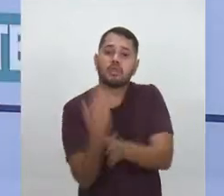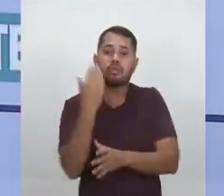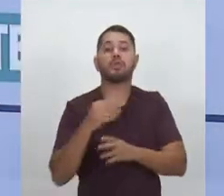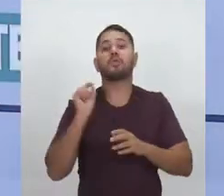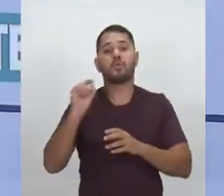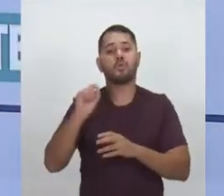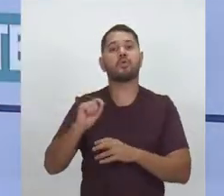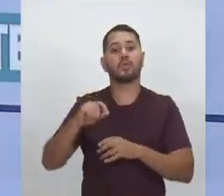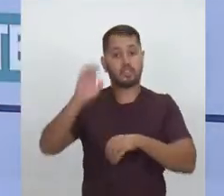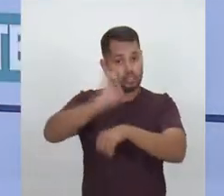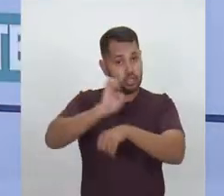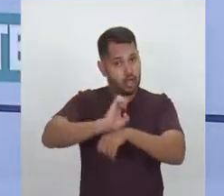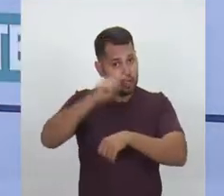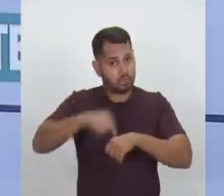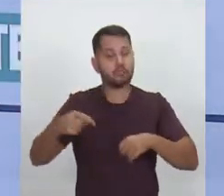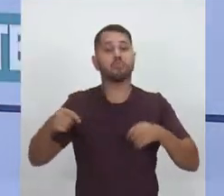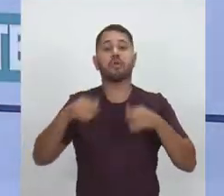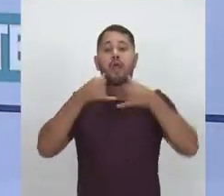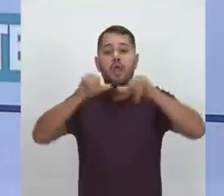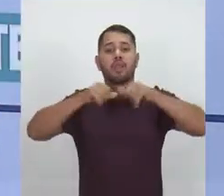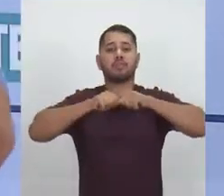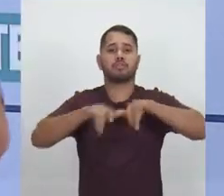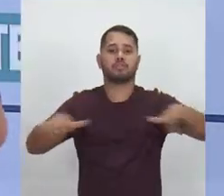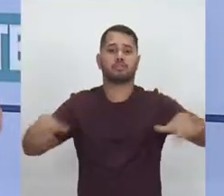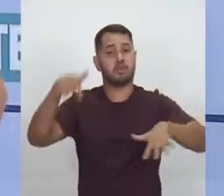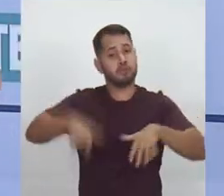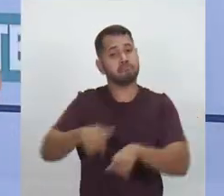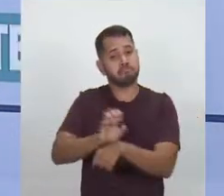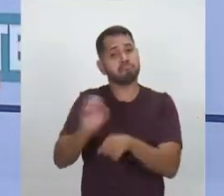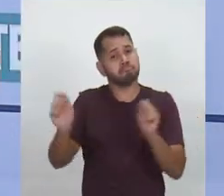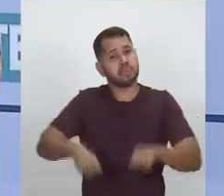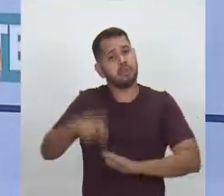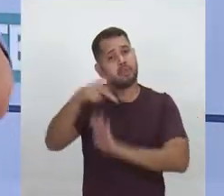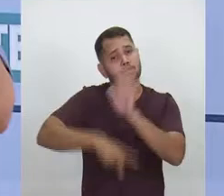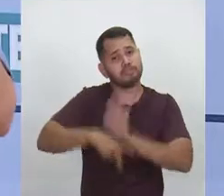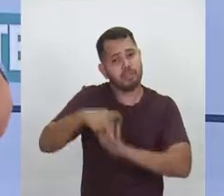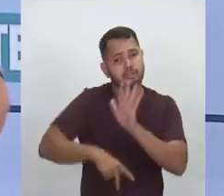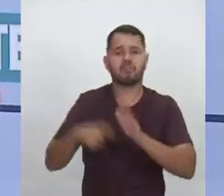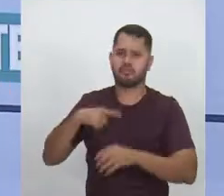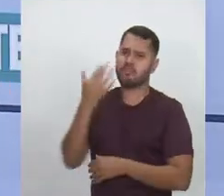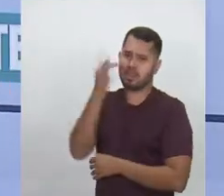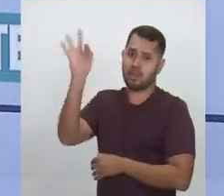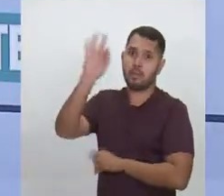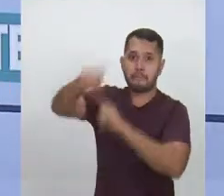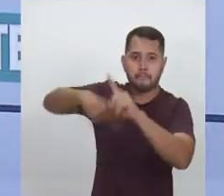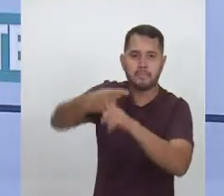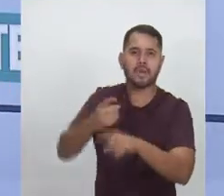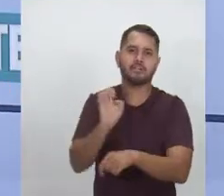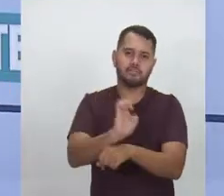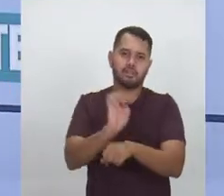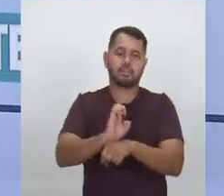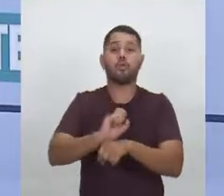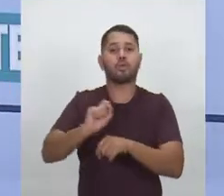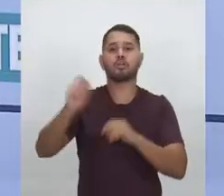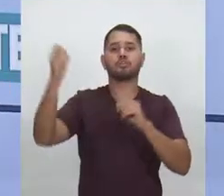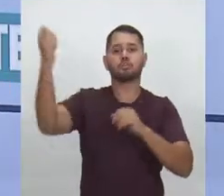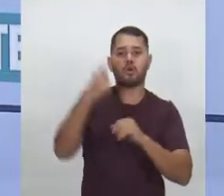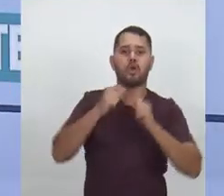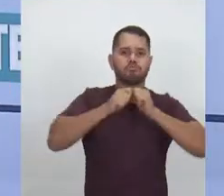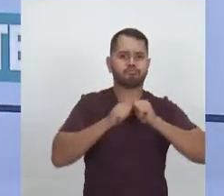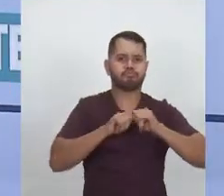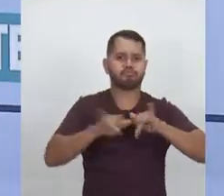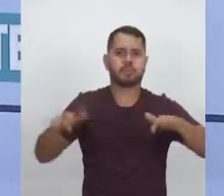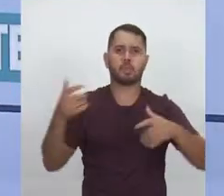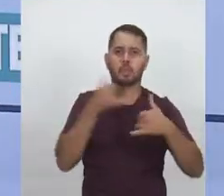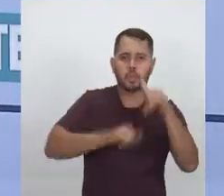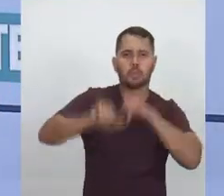para Todo Estadual. Luz para Todos Estadual através de energia solar. Assim, nós vamos estar contribuindo para